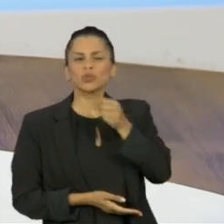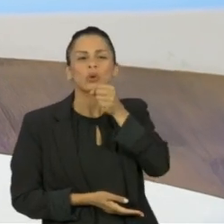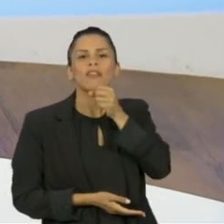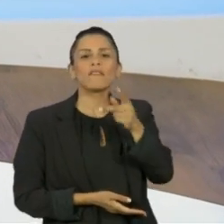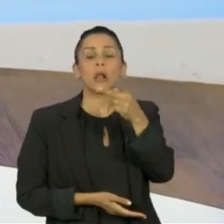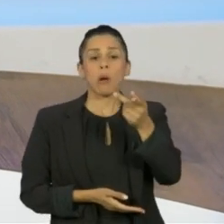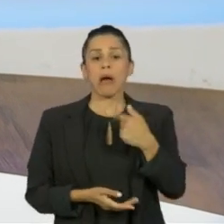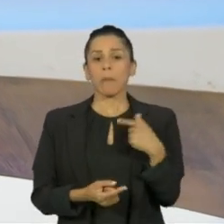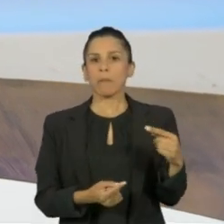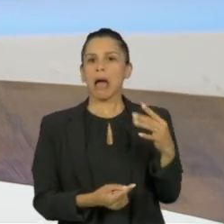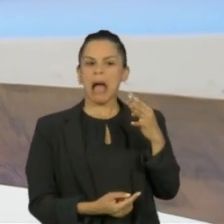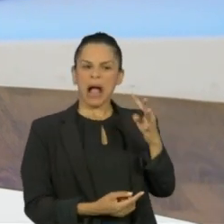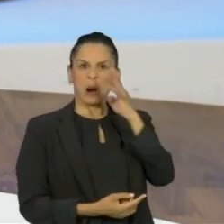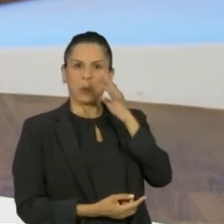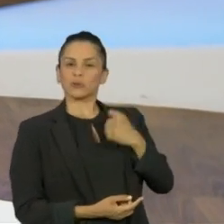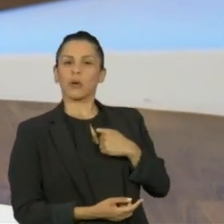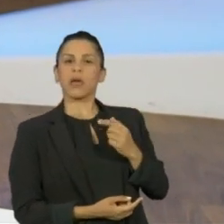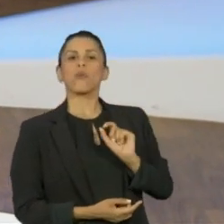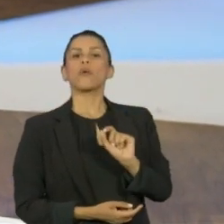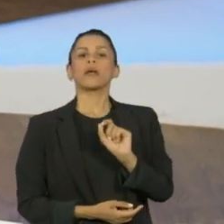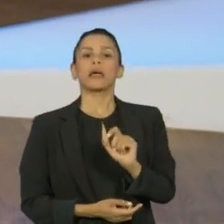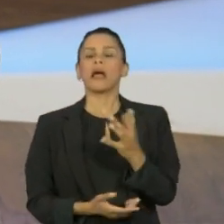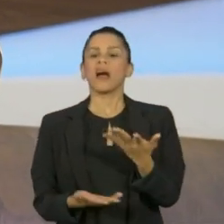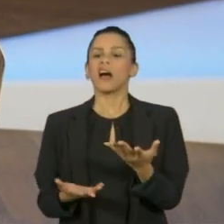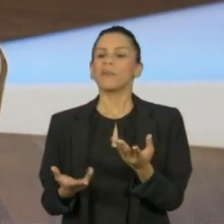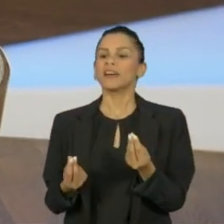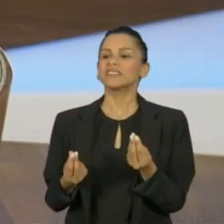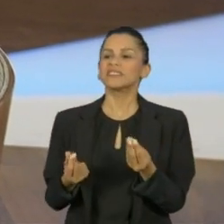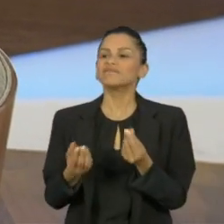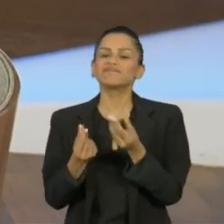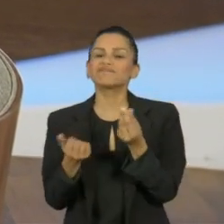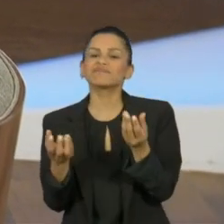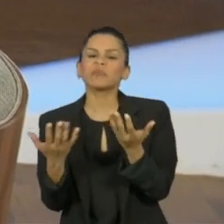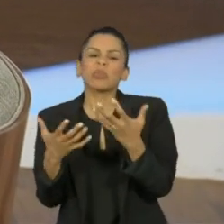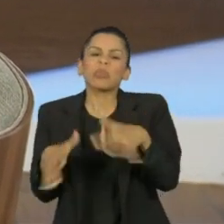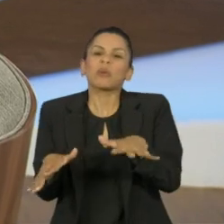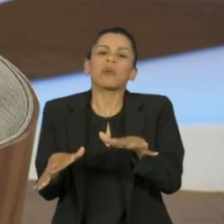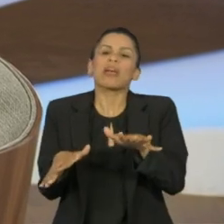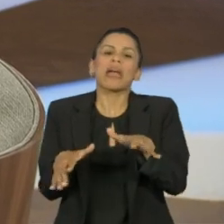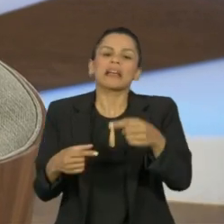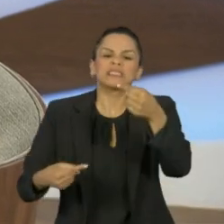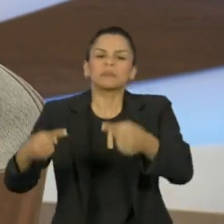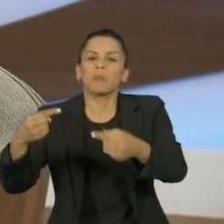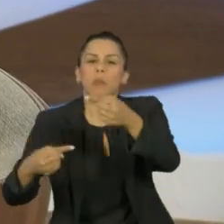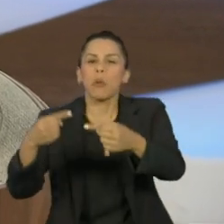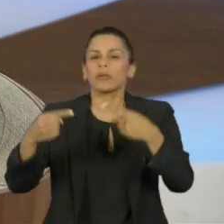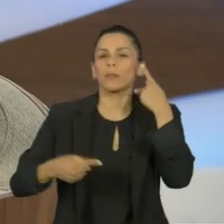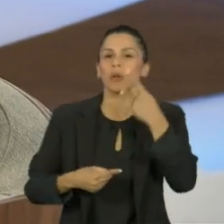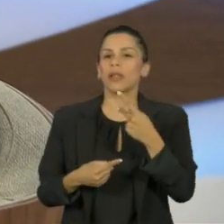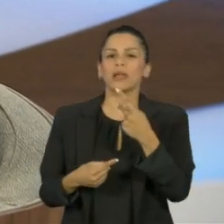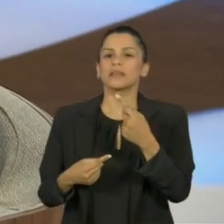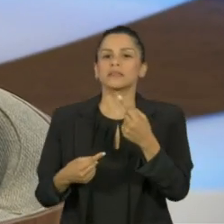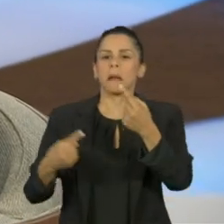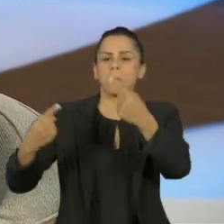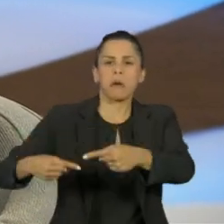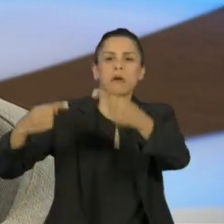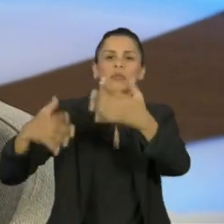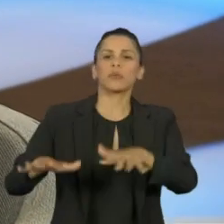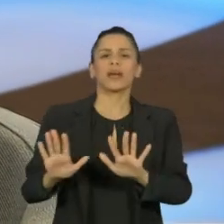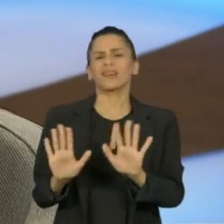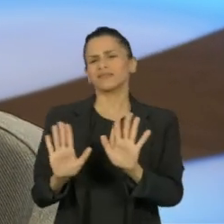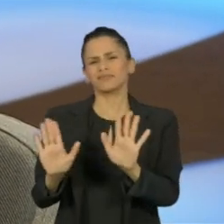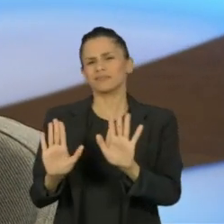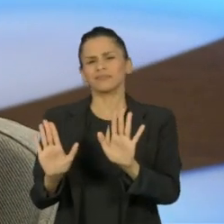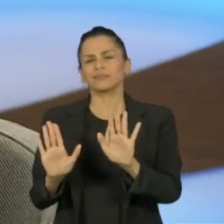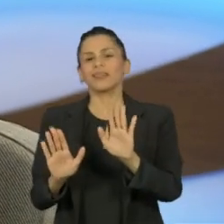para uma disputa nacional. Está fora dos seus planos. eu só disse o seguinte, não é falta de apetite, é que eu acho que a gente tem que controlar a vontade